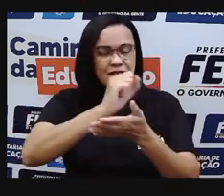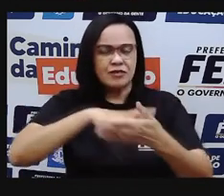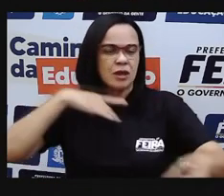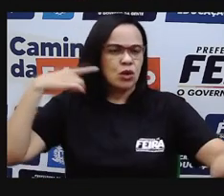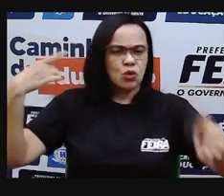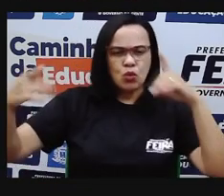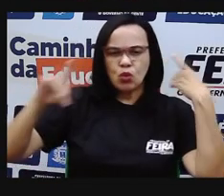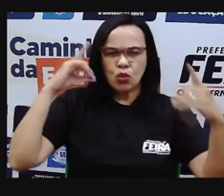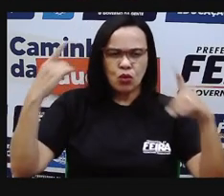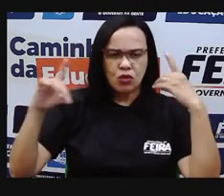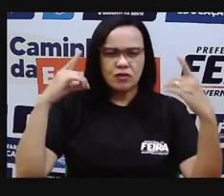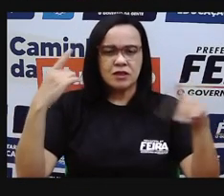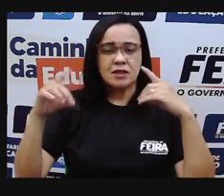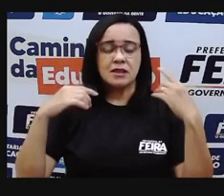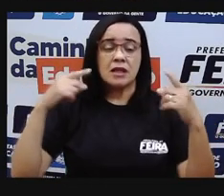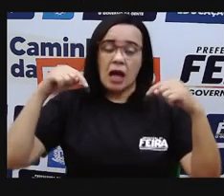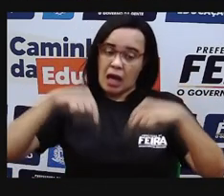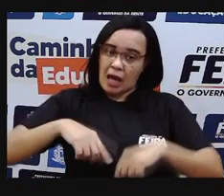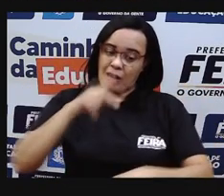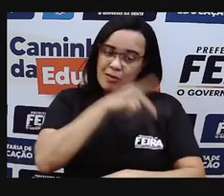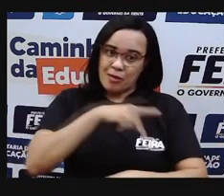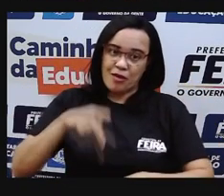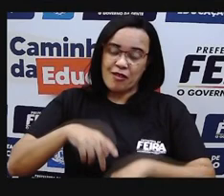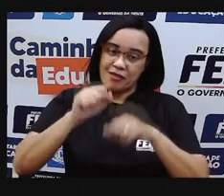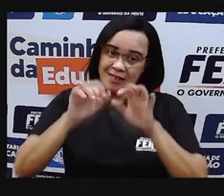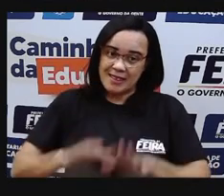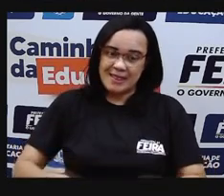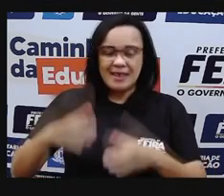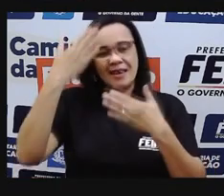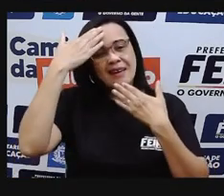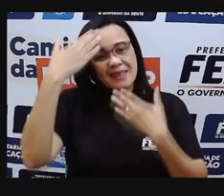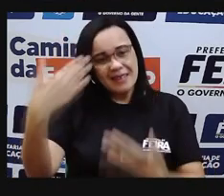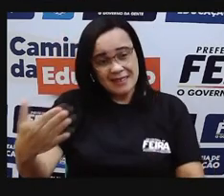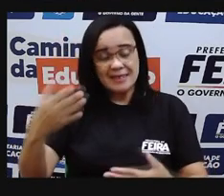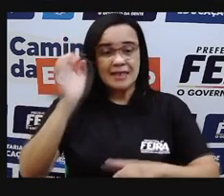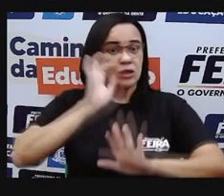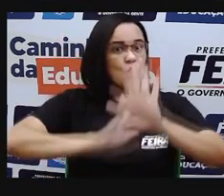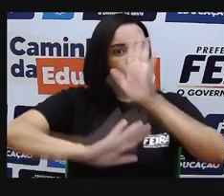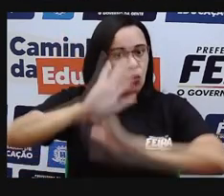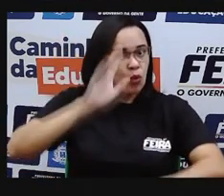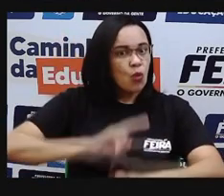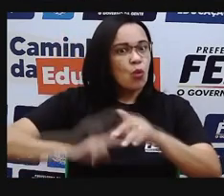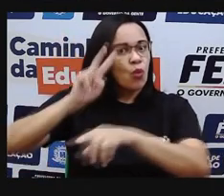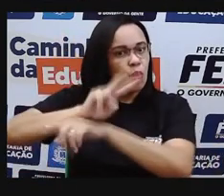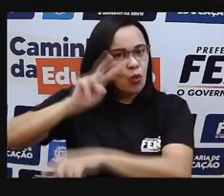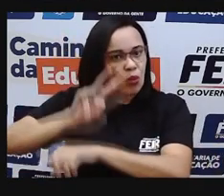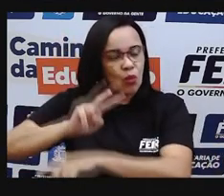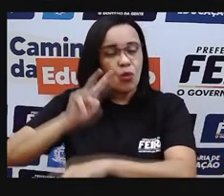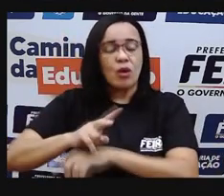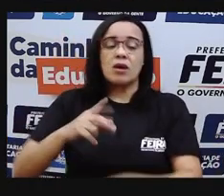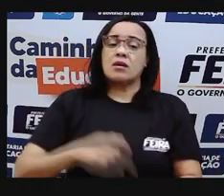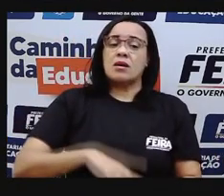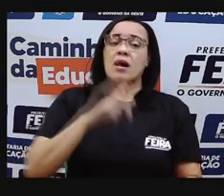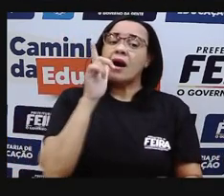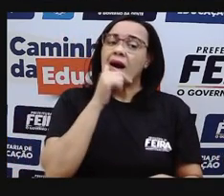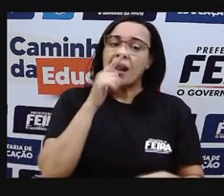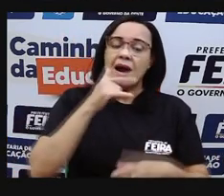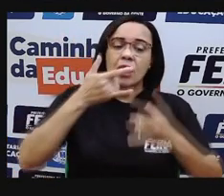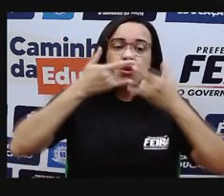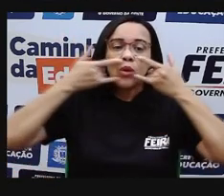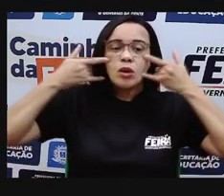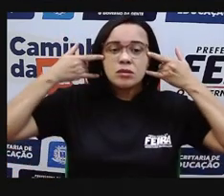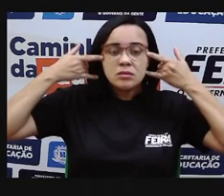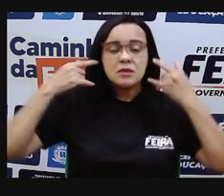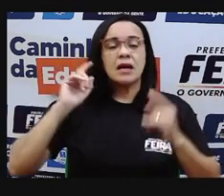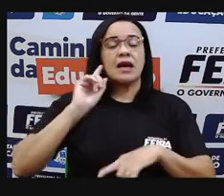dúvidas. Eu fico aqui, agradeço, peço que vocês se cuidem, bebam água, usem máscara e